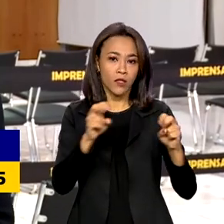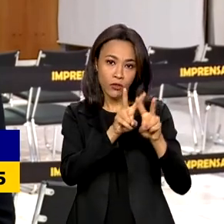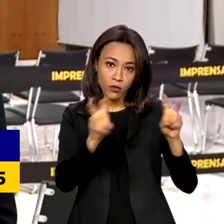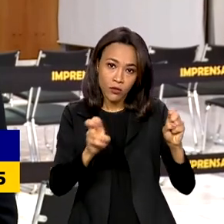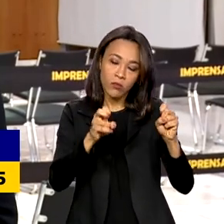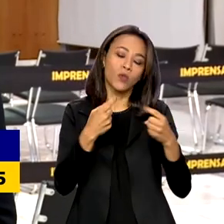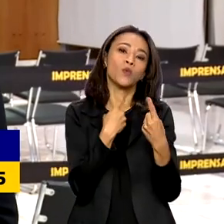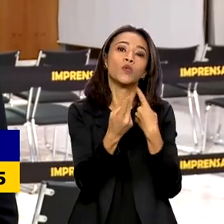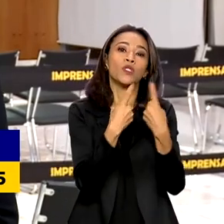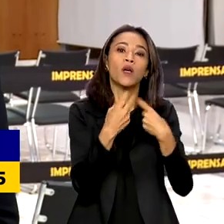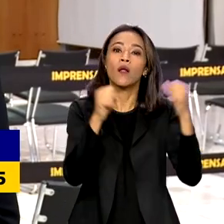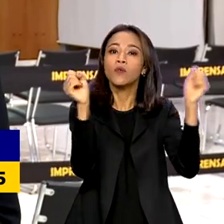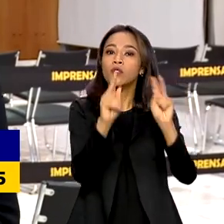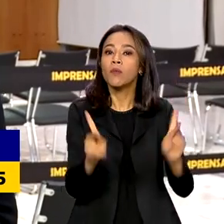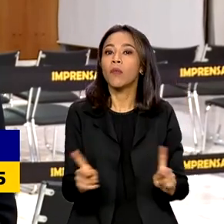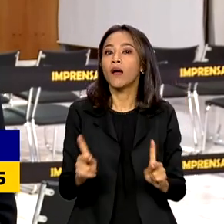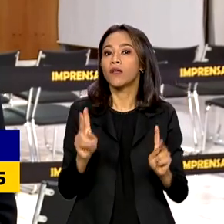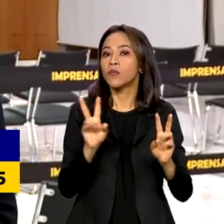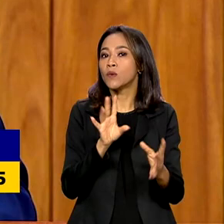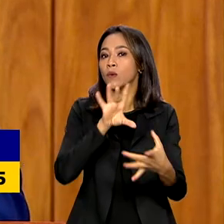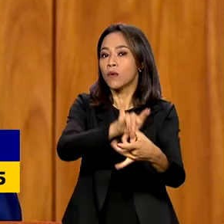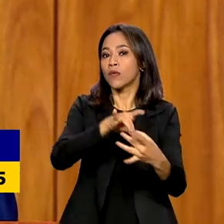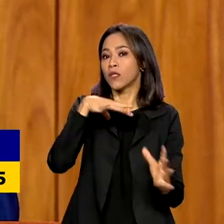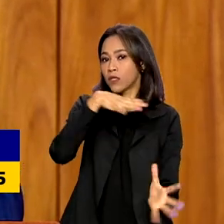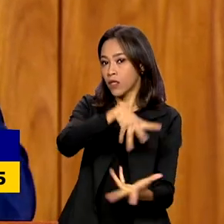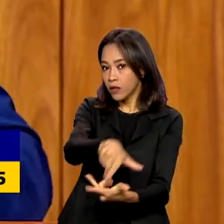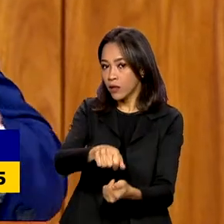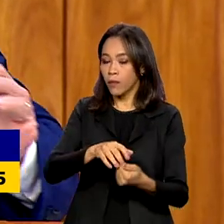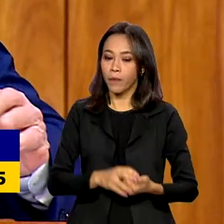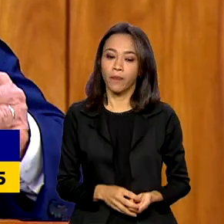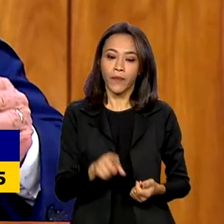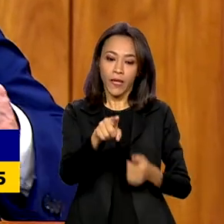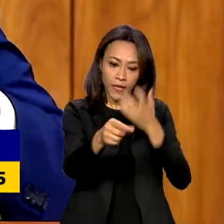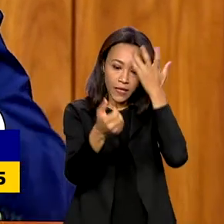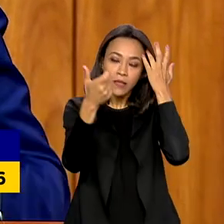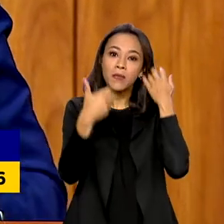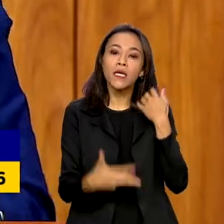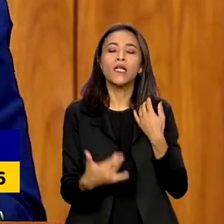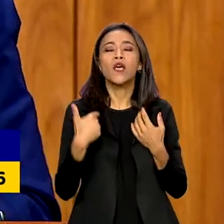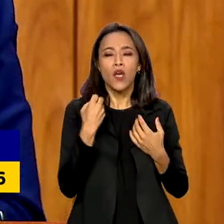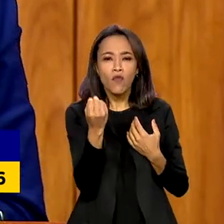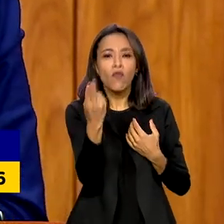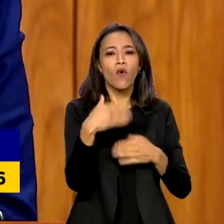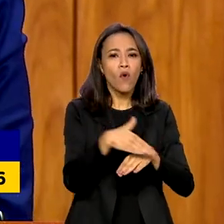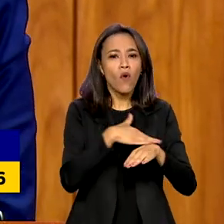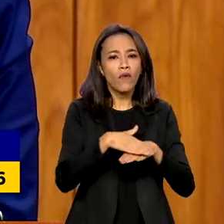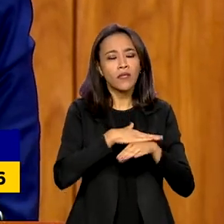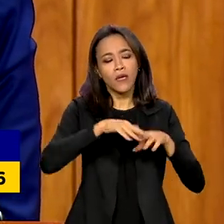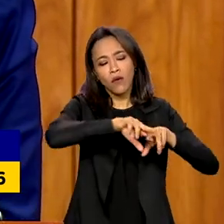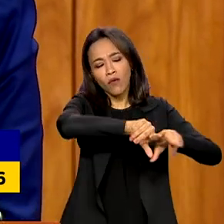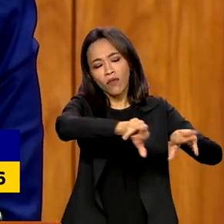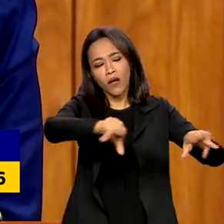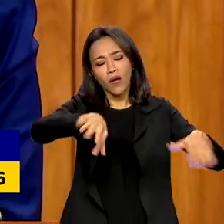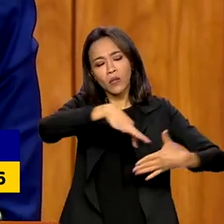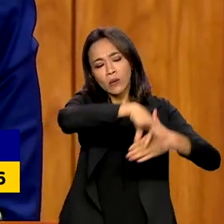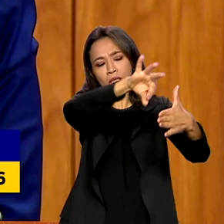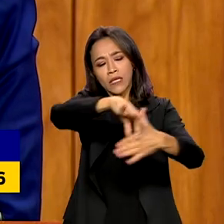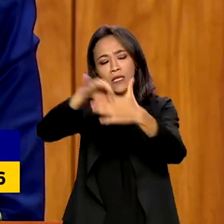de paz no cenário internacional. Vai ser minha conversa com vários outros líderes que eu vou me encontrar no G7.